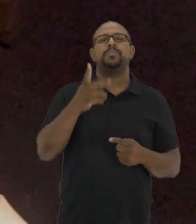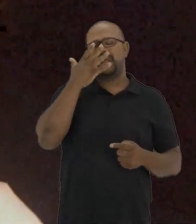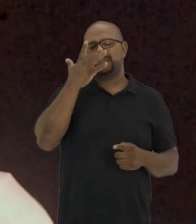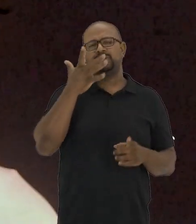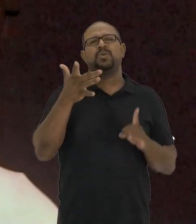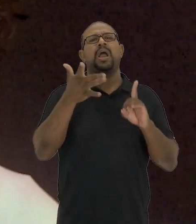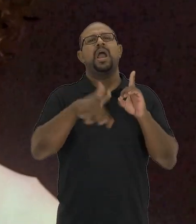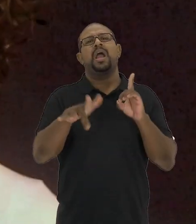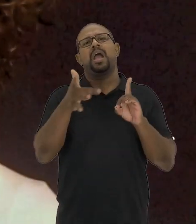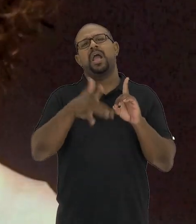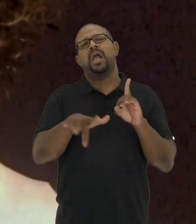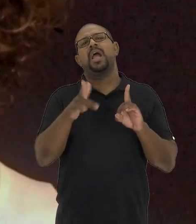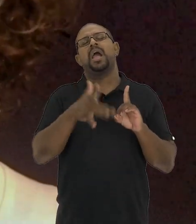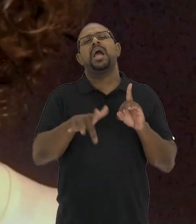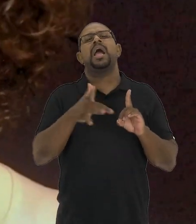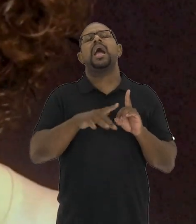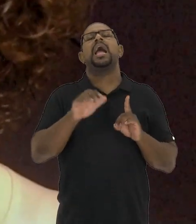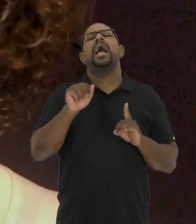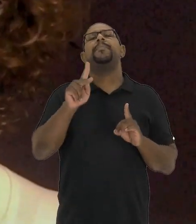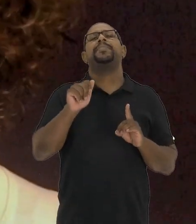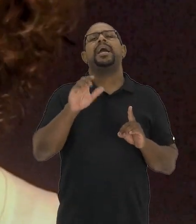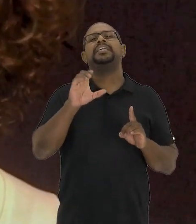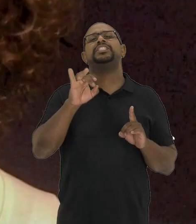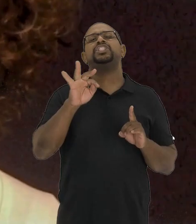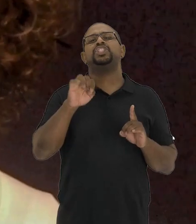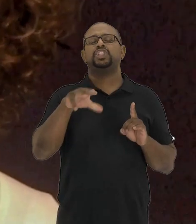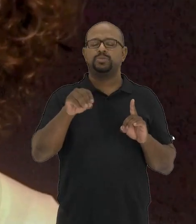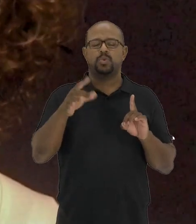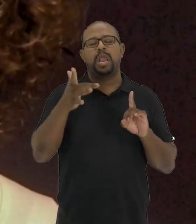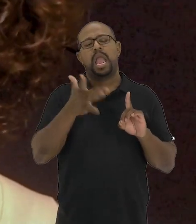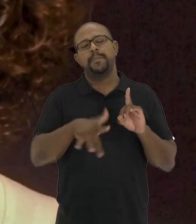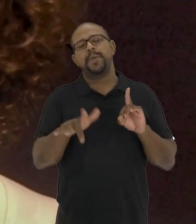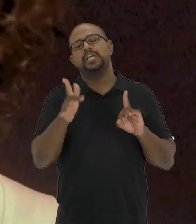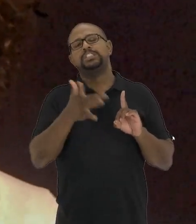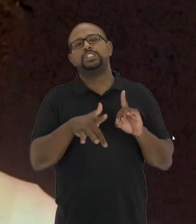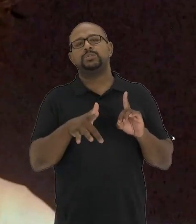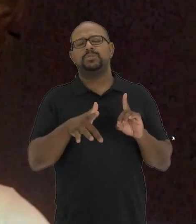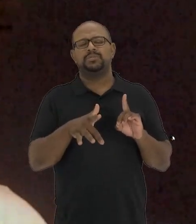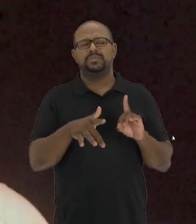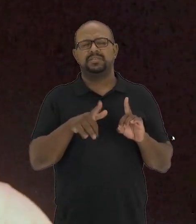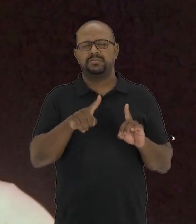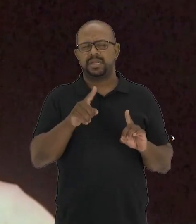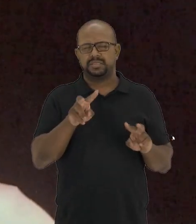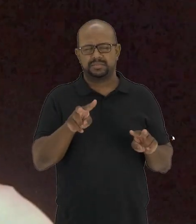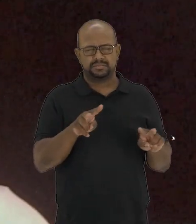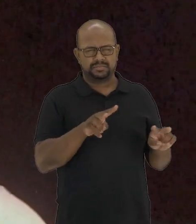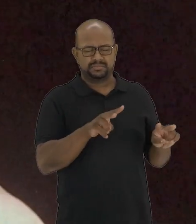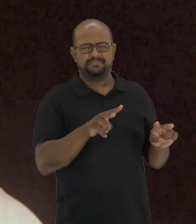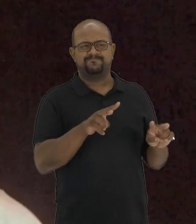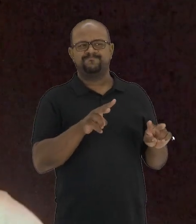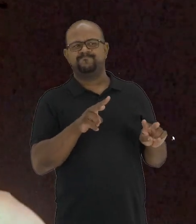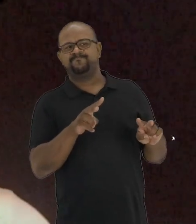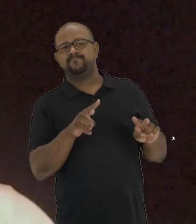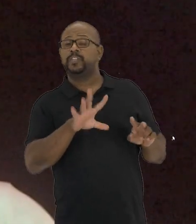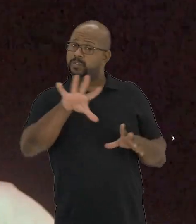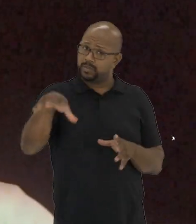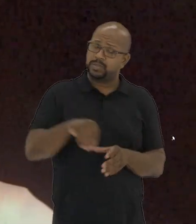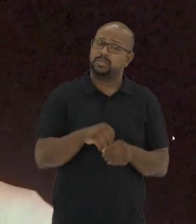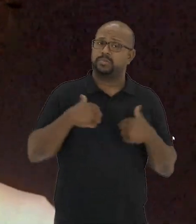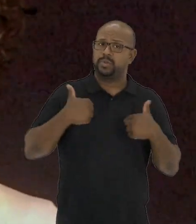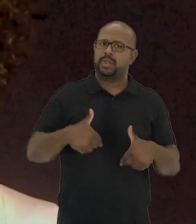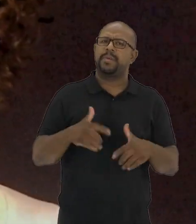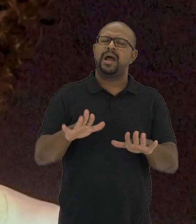adequadas, o capacitismo que agora vem sendo compreendido no Brasil como um lugar de escuta e de observação,